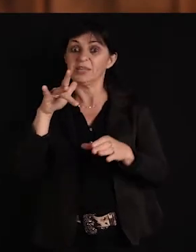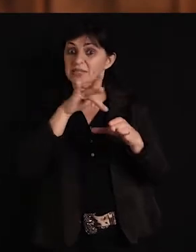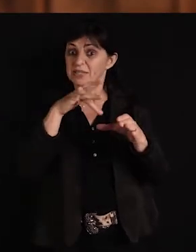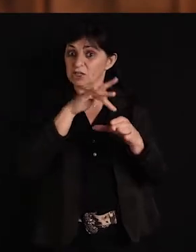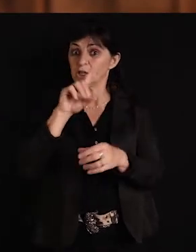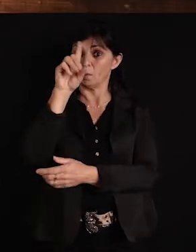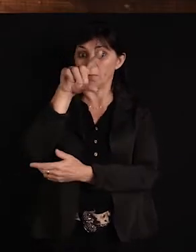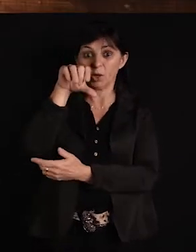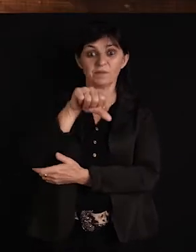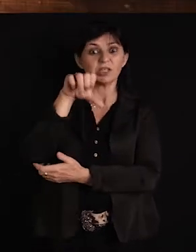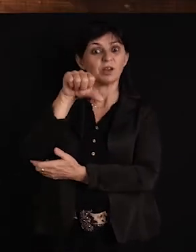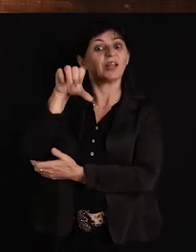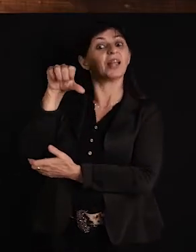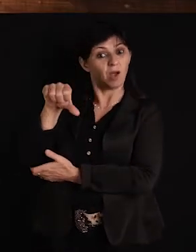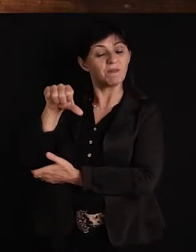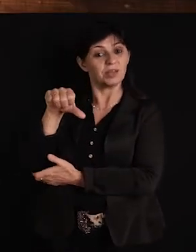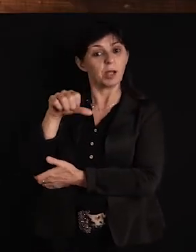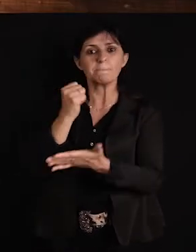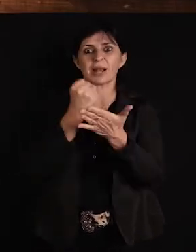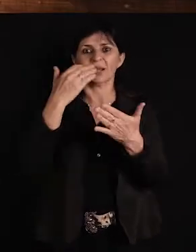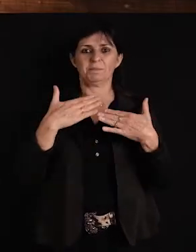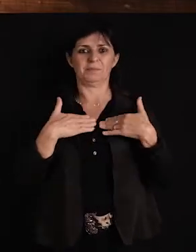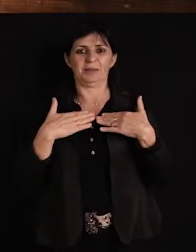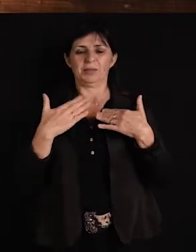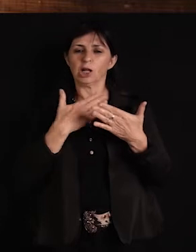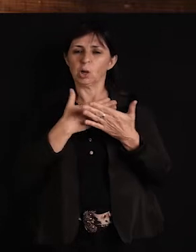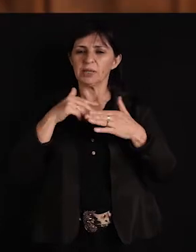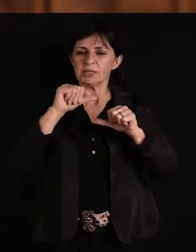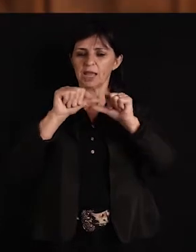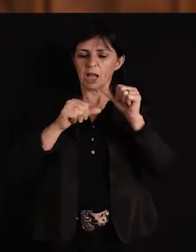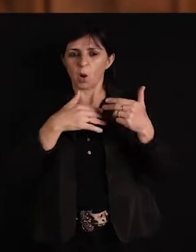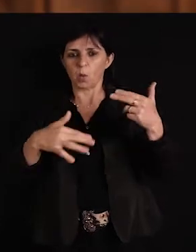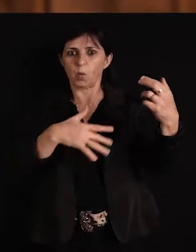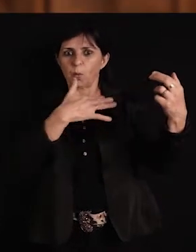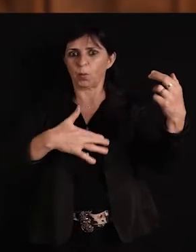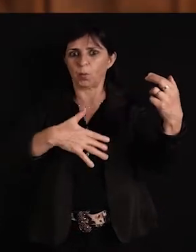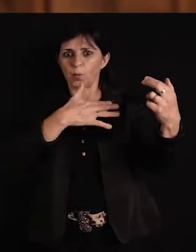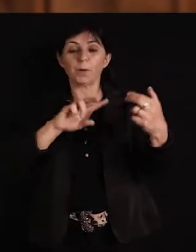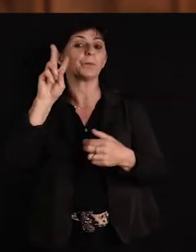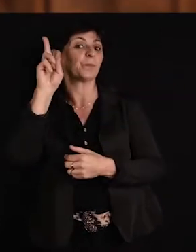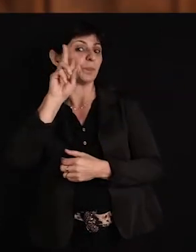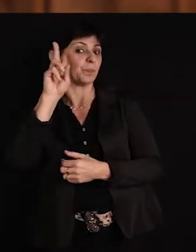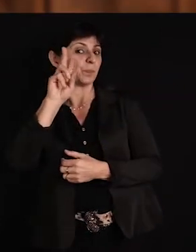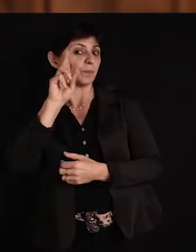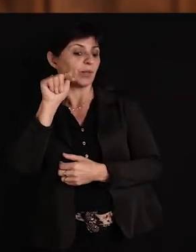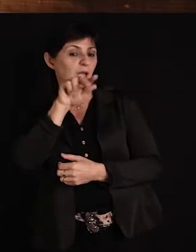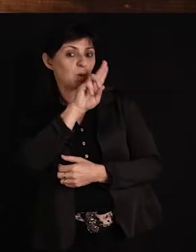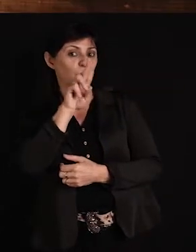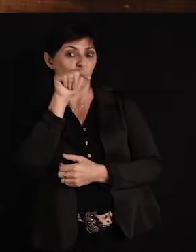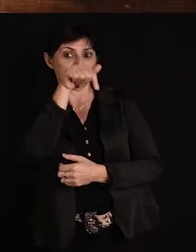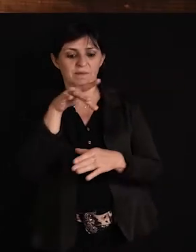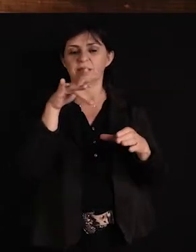1999, marca para mim, porque foi quando eu comecei a tocar Contrabaixo. Então, eu me lembro porque eu colocava esse disco